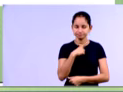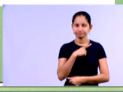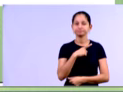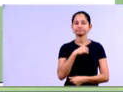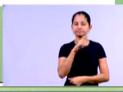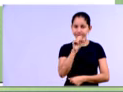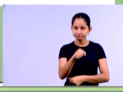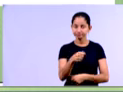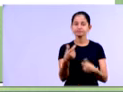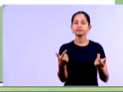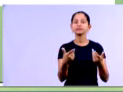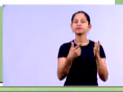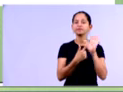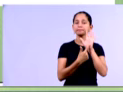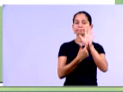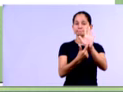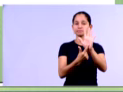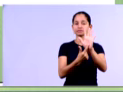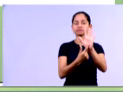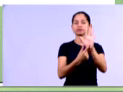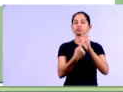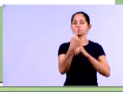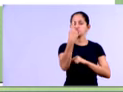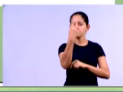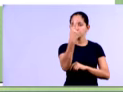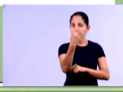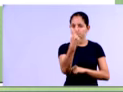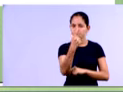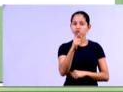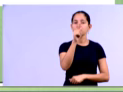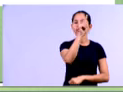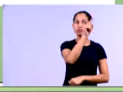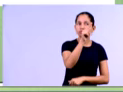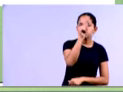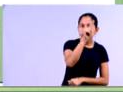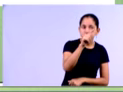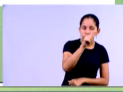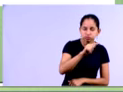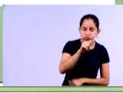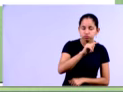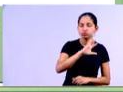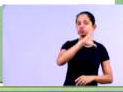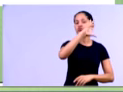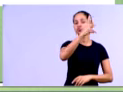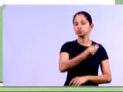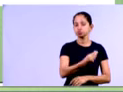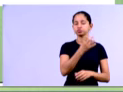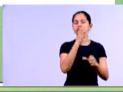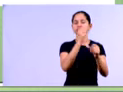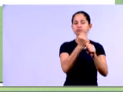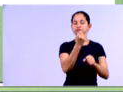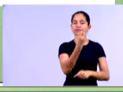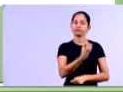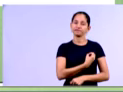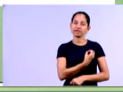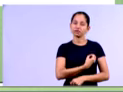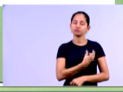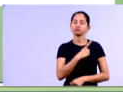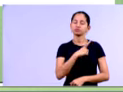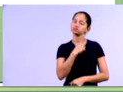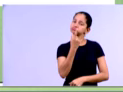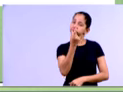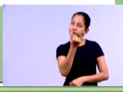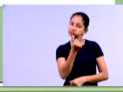Então, foram apresentados aí, de cada conta dessa que nós circulamos aí, os seus respectivos valores, né, como, por exemplo, aqui a disponibilidade, nós vimos na